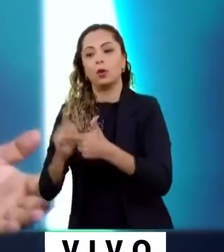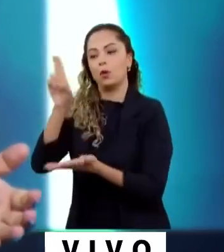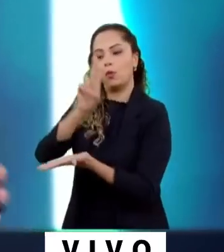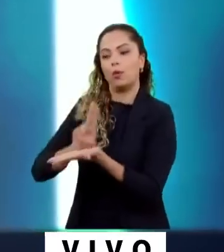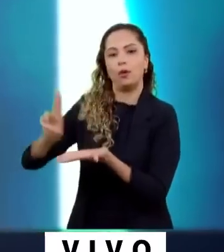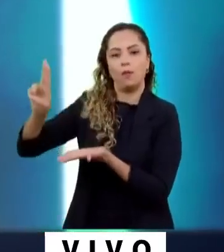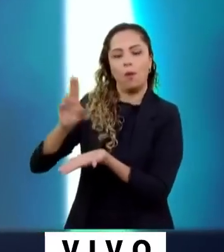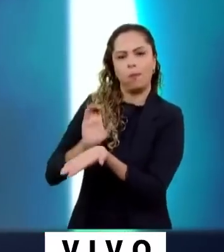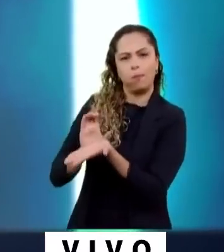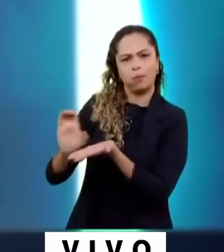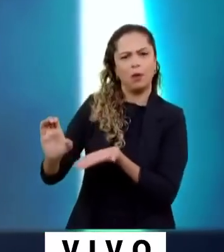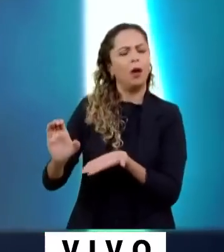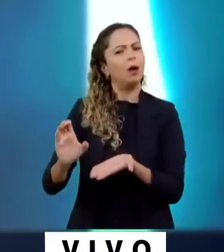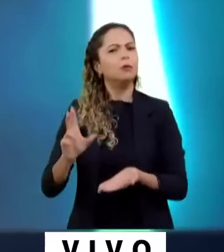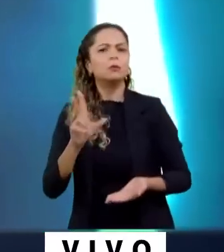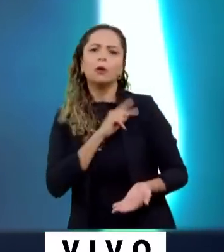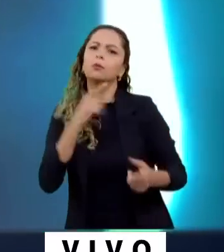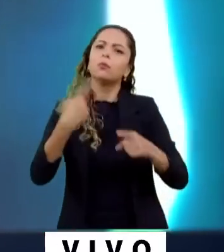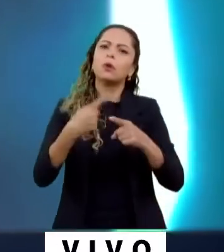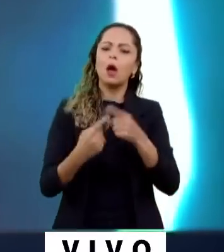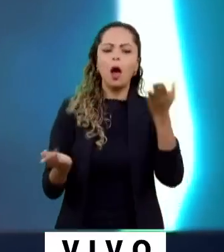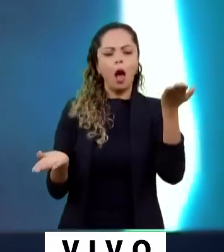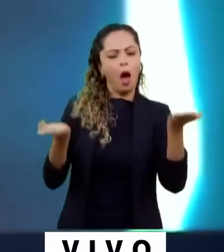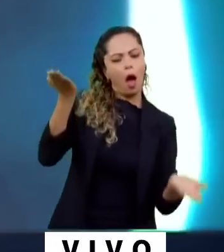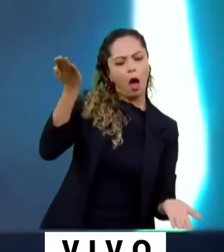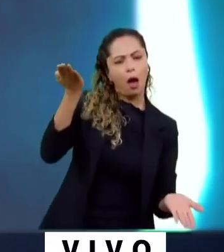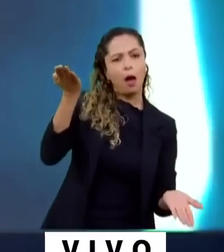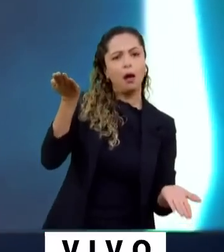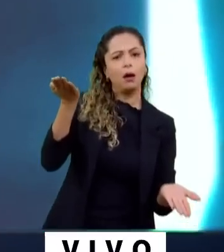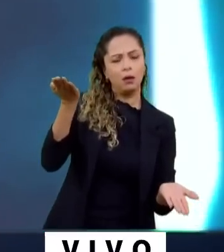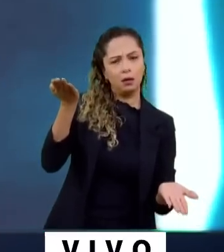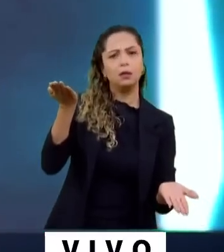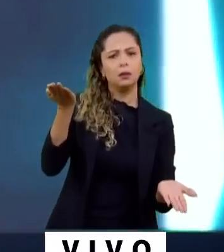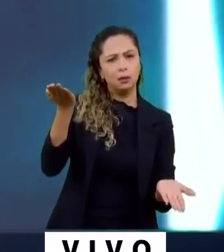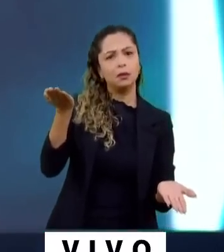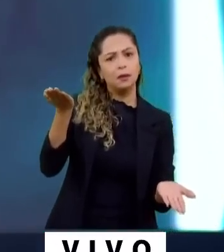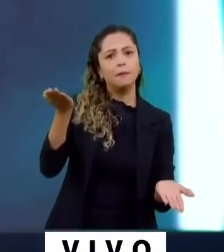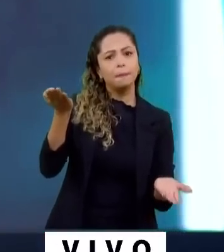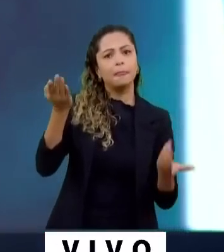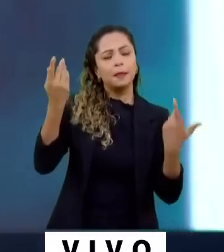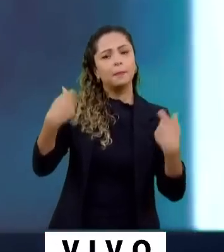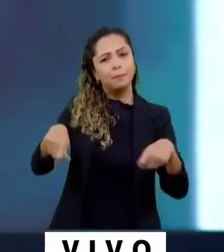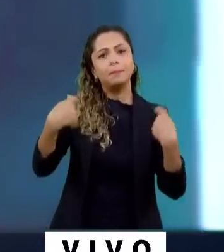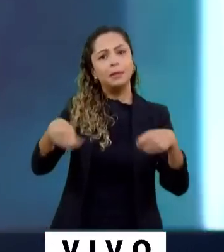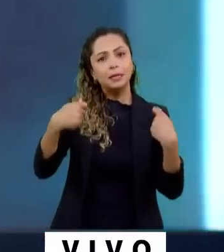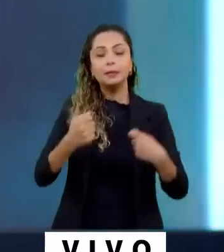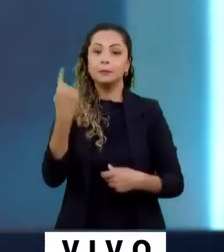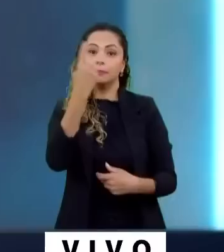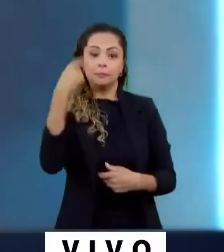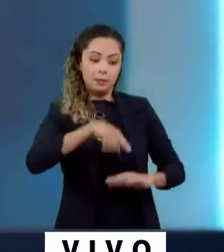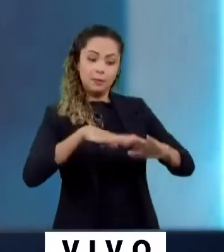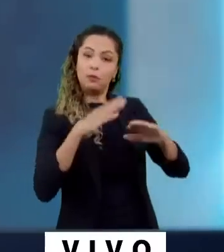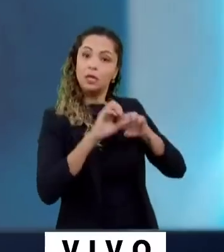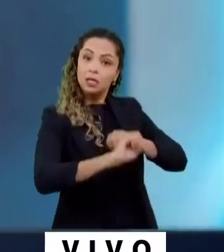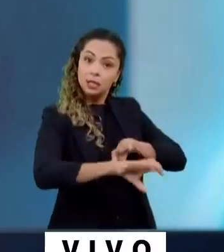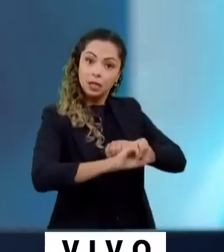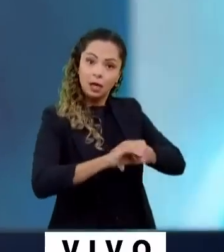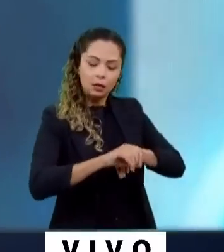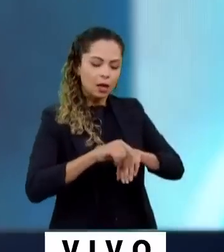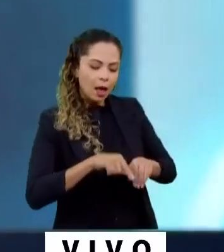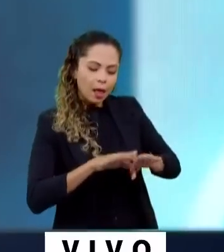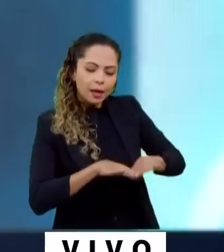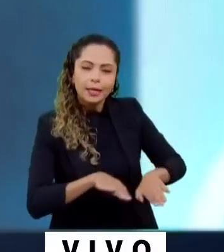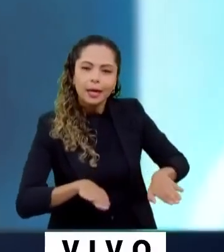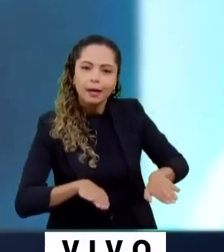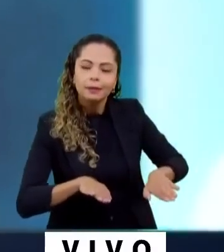há um desequilíbrio na balança educacional. É preciso que se invista nas bases primeiro e depois, sim, passe a